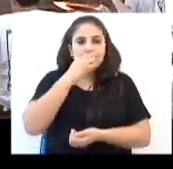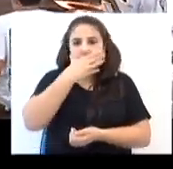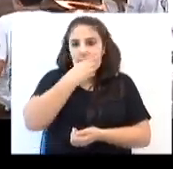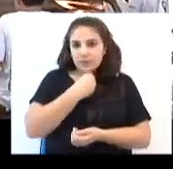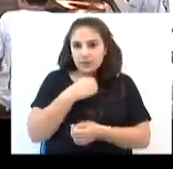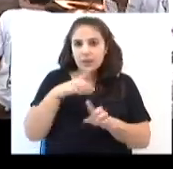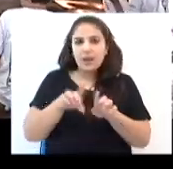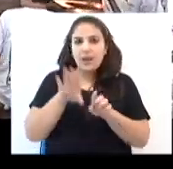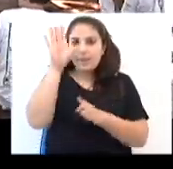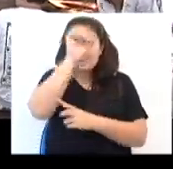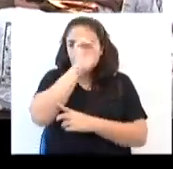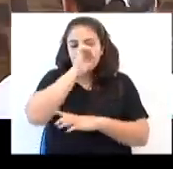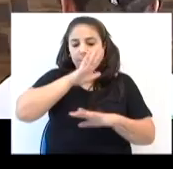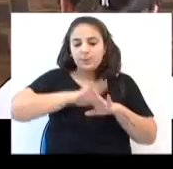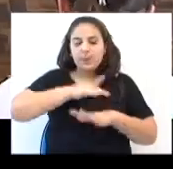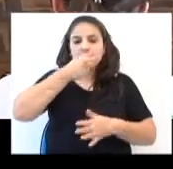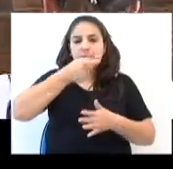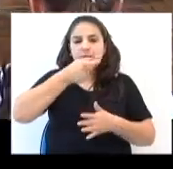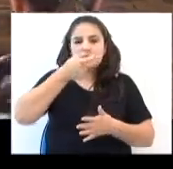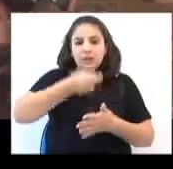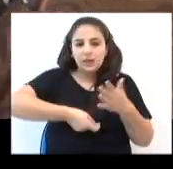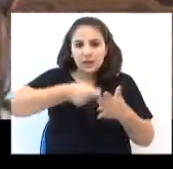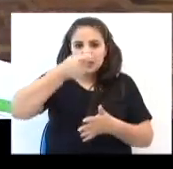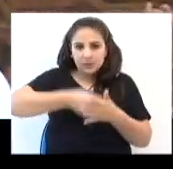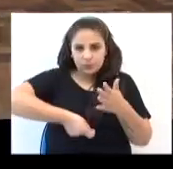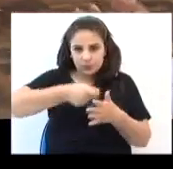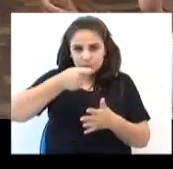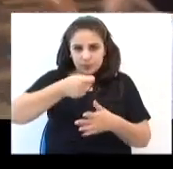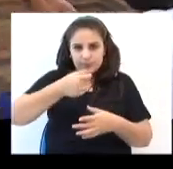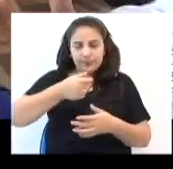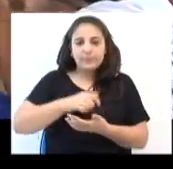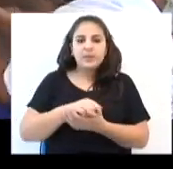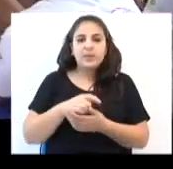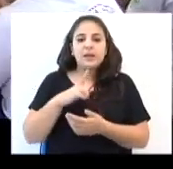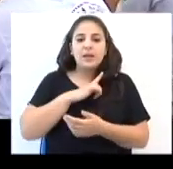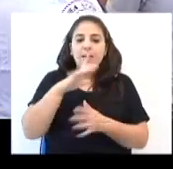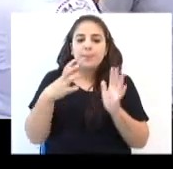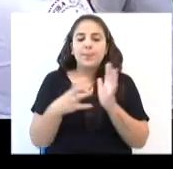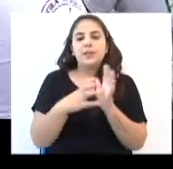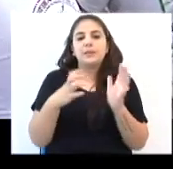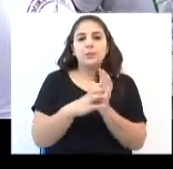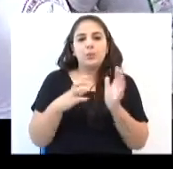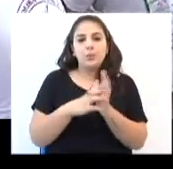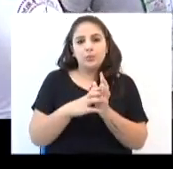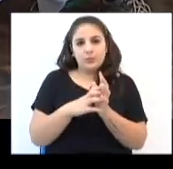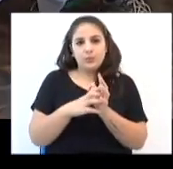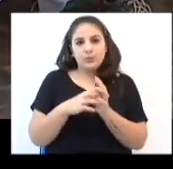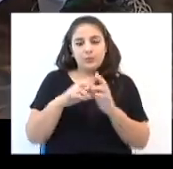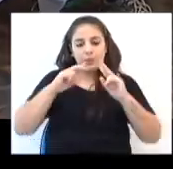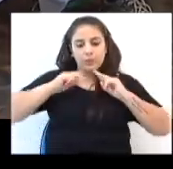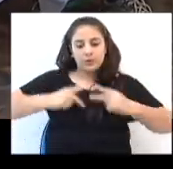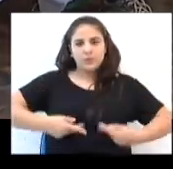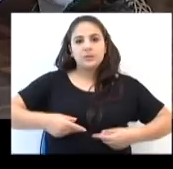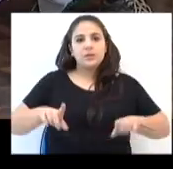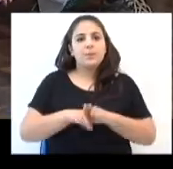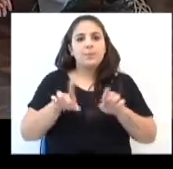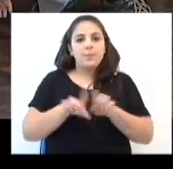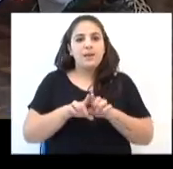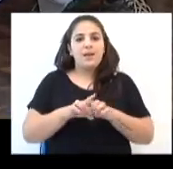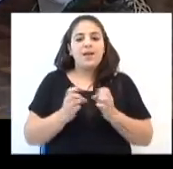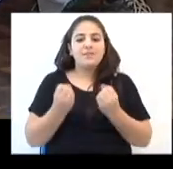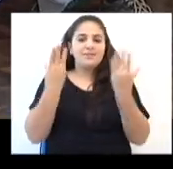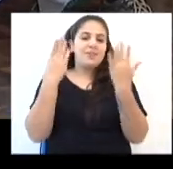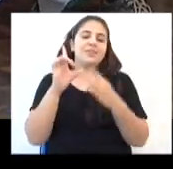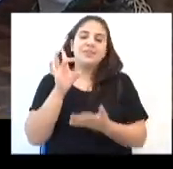meninas aprendem mais sobre a luta que é considerada patrimônio imaterial da humanidade. Sem contar a diversão